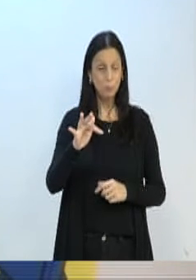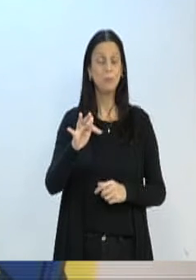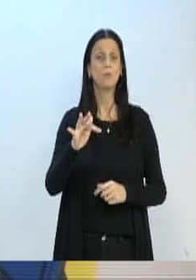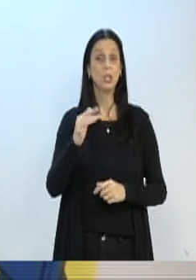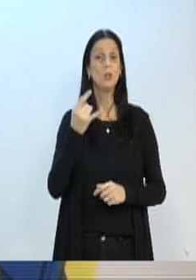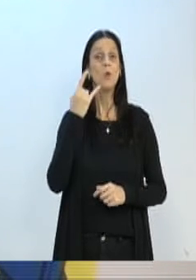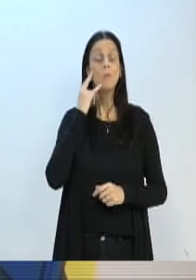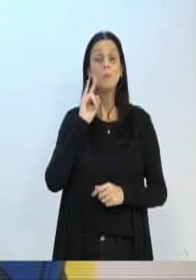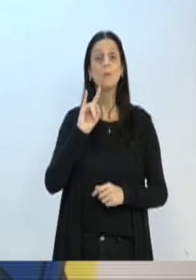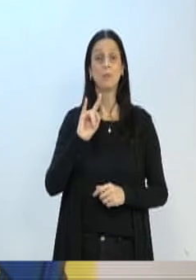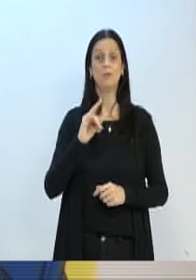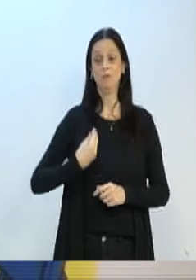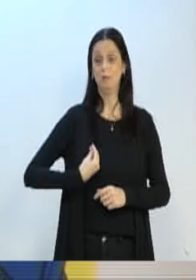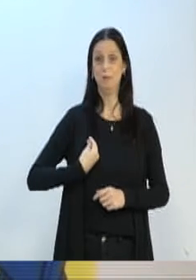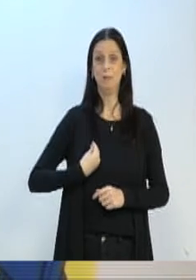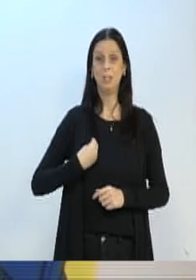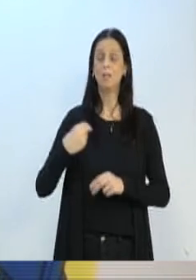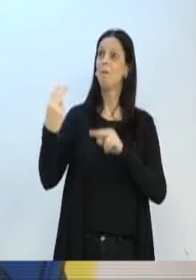dia de vida.